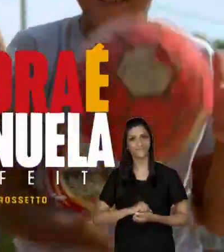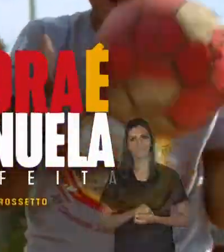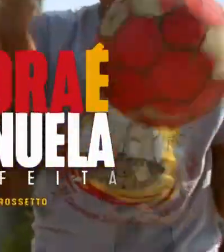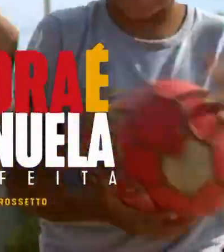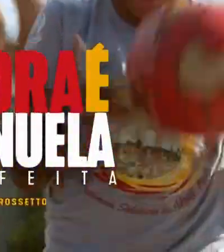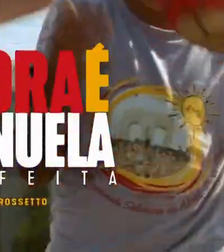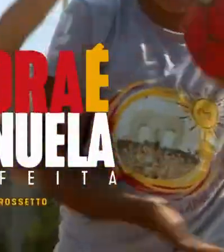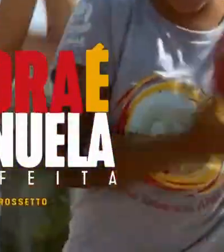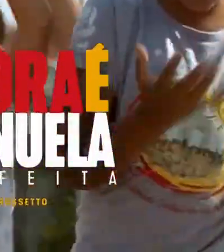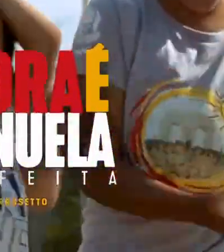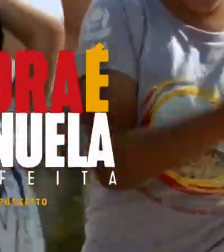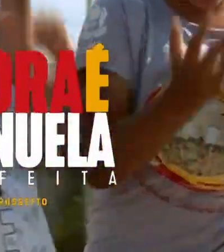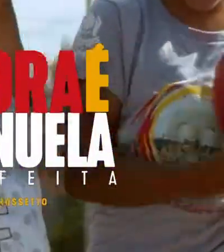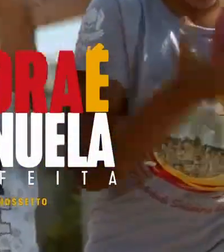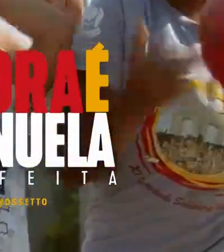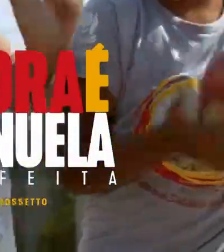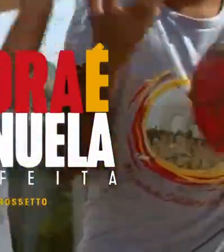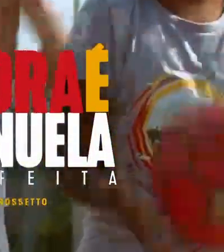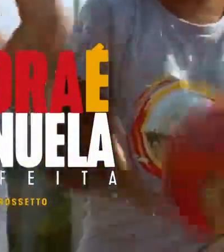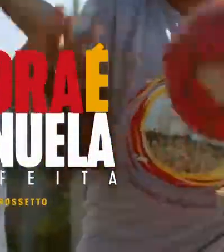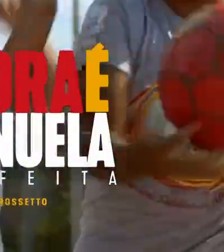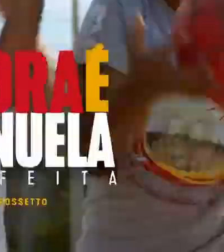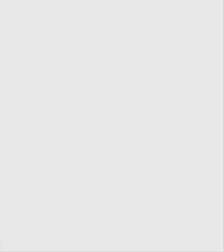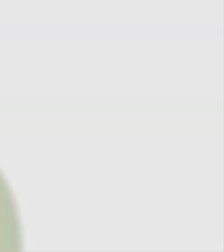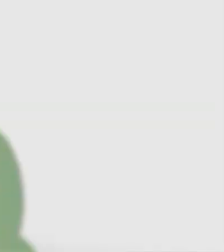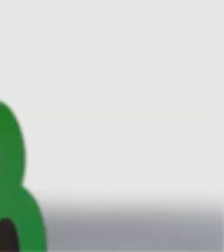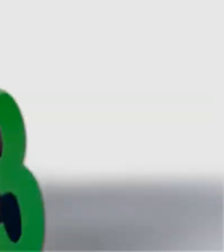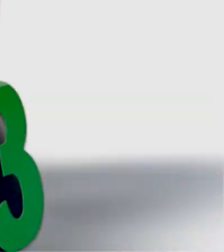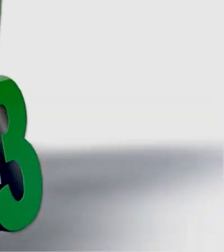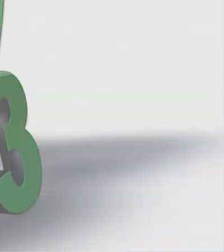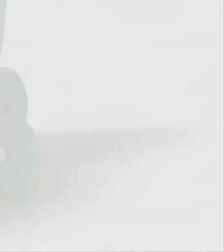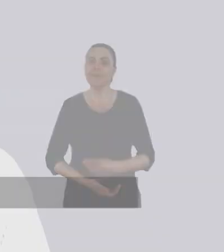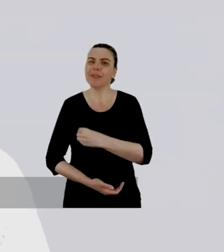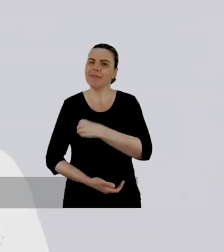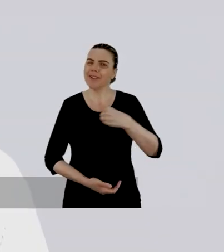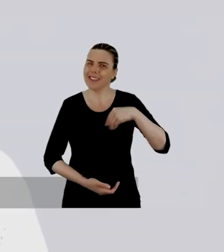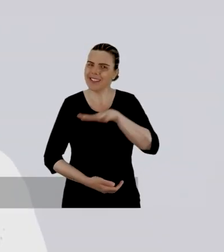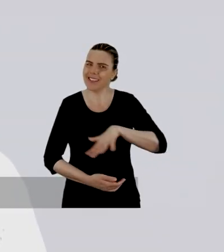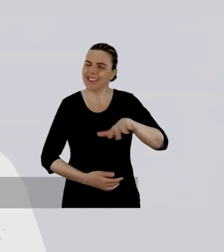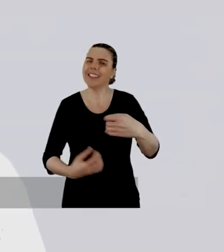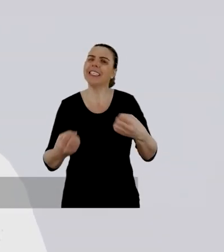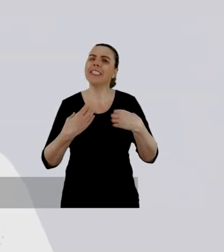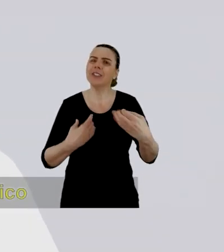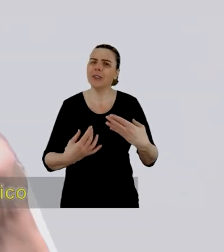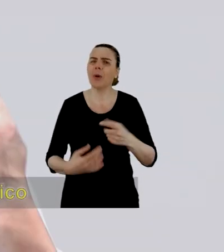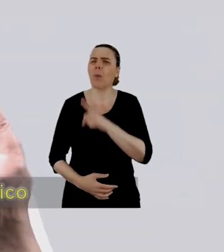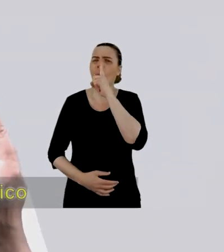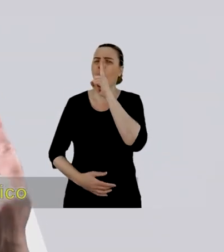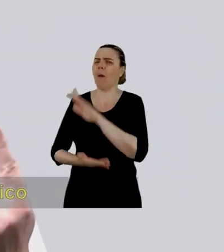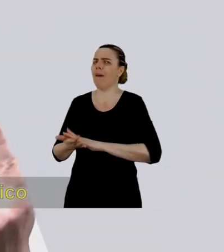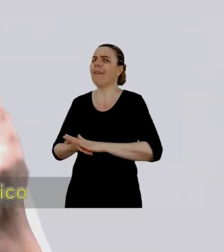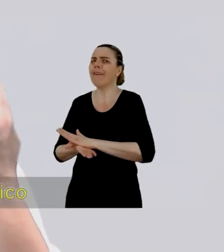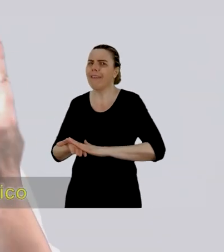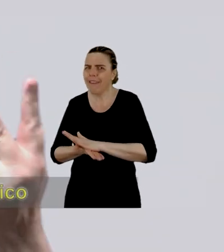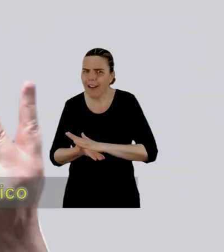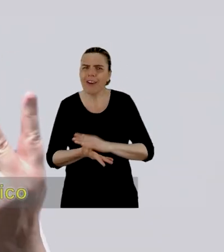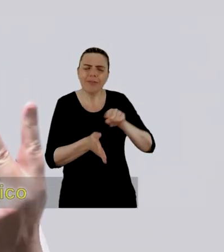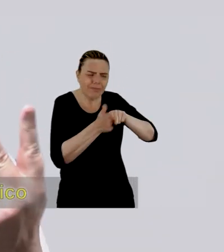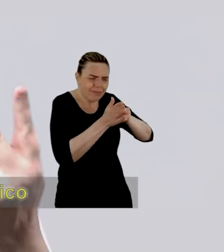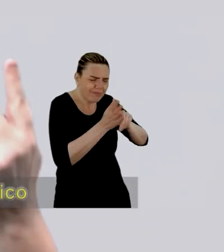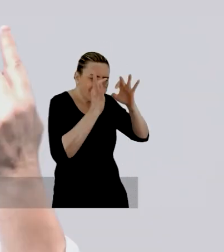Vamos! Vamos! Vamos! Vamos! Vamos! Vinheta Partido Verde. Medicina me ensinou a não me mentir, fazer um